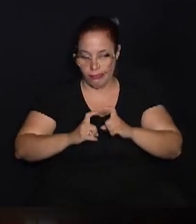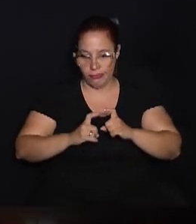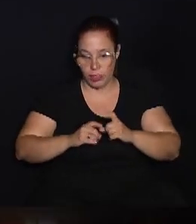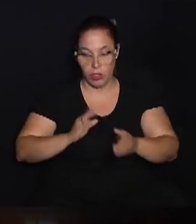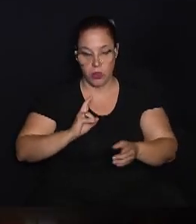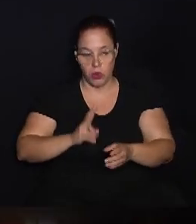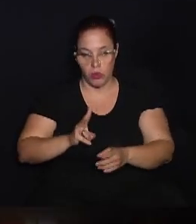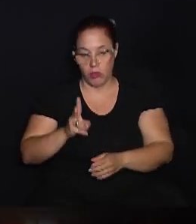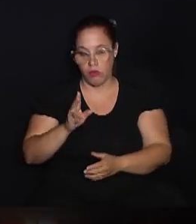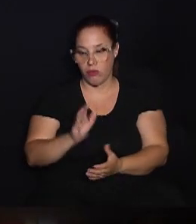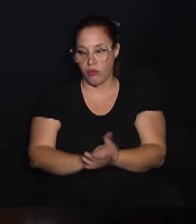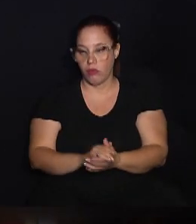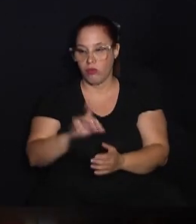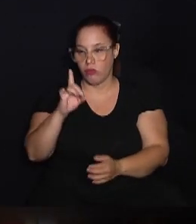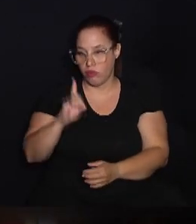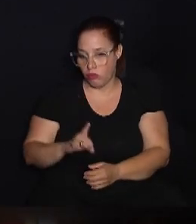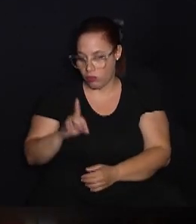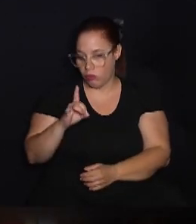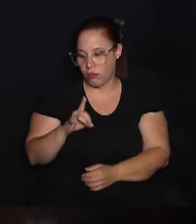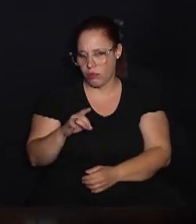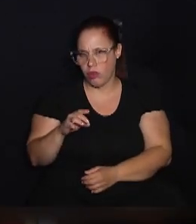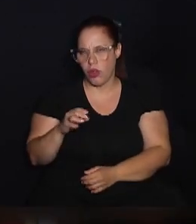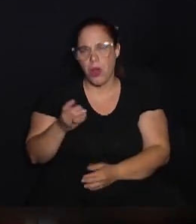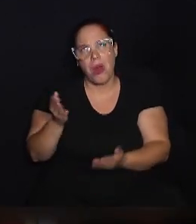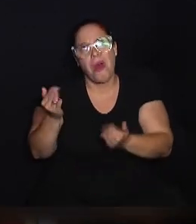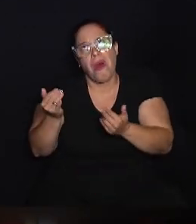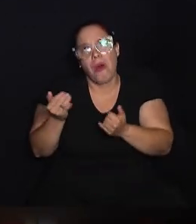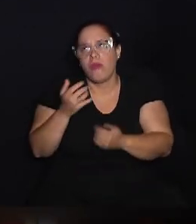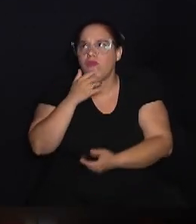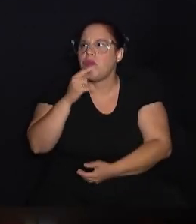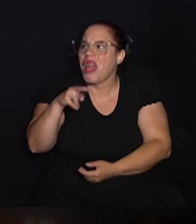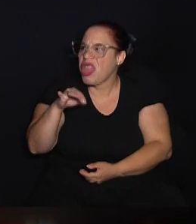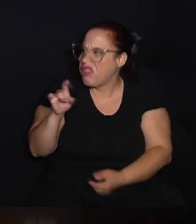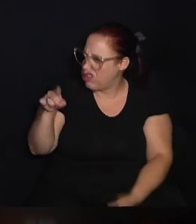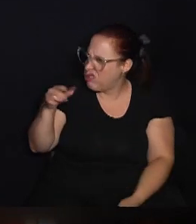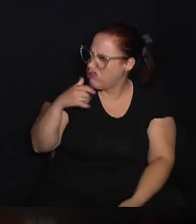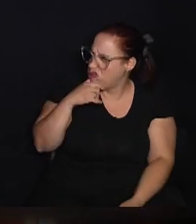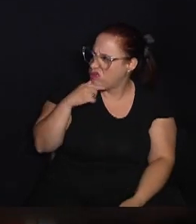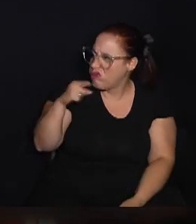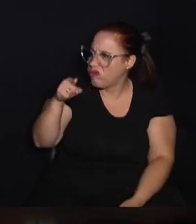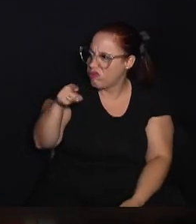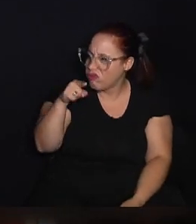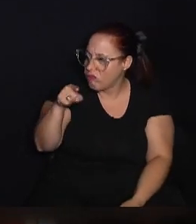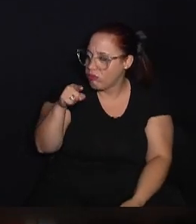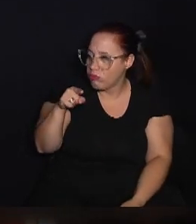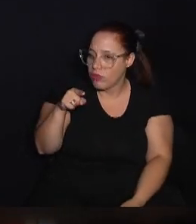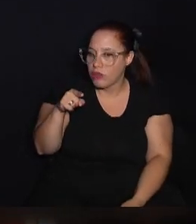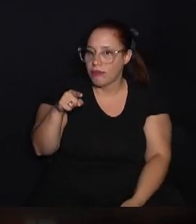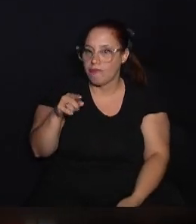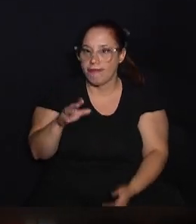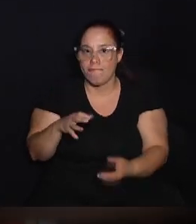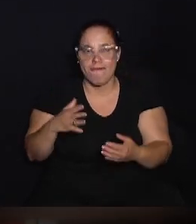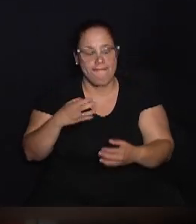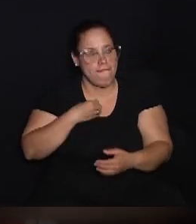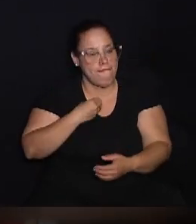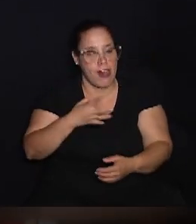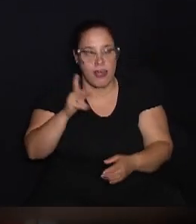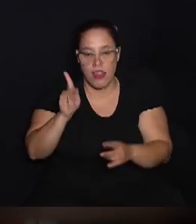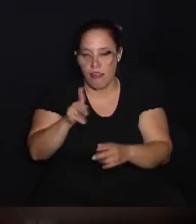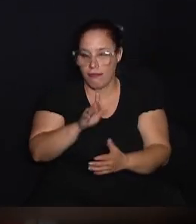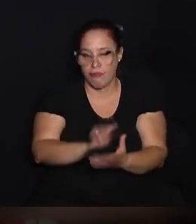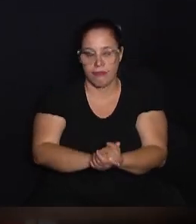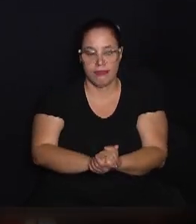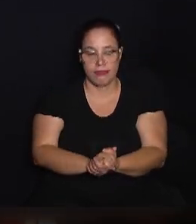mensais da diretoria. pude, ainda muito jovem, Pedro, mas você foi um baita professor.